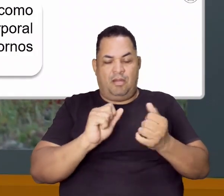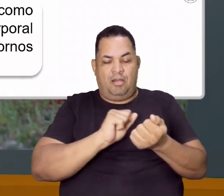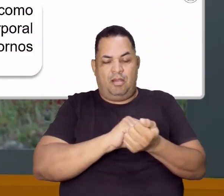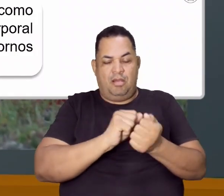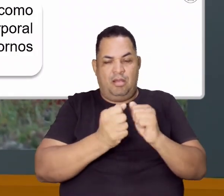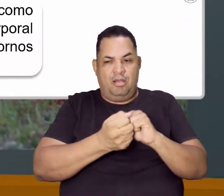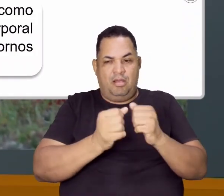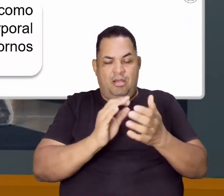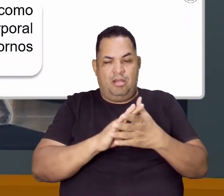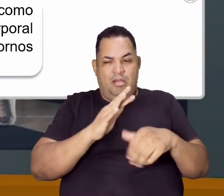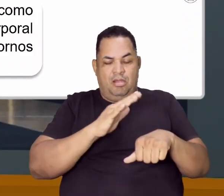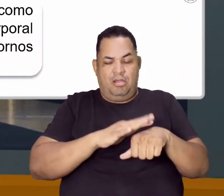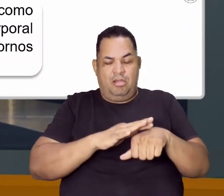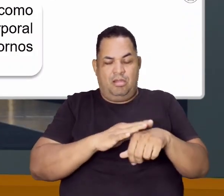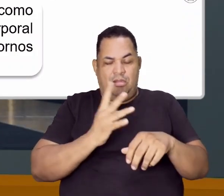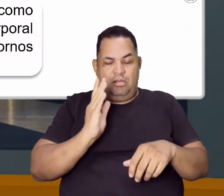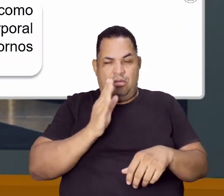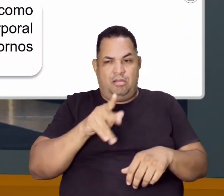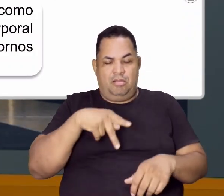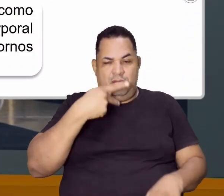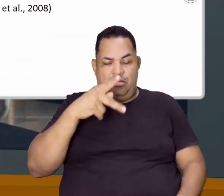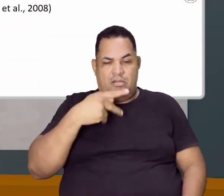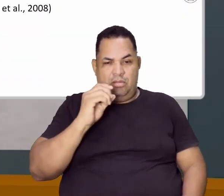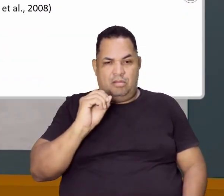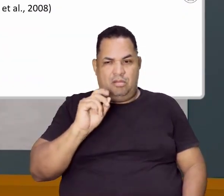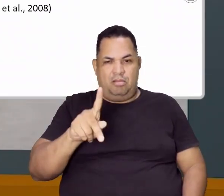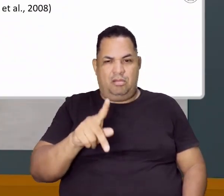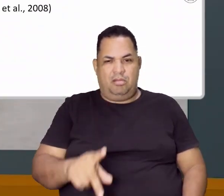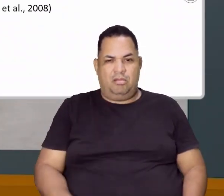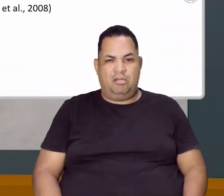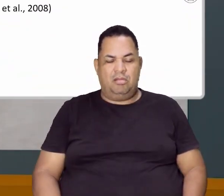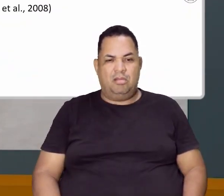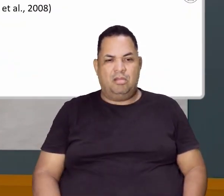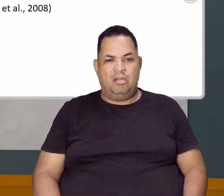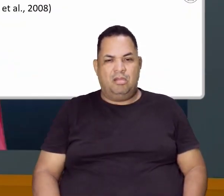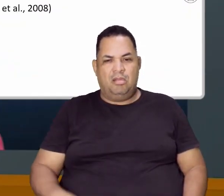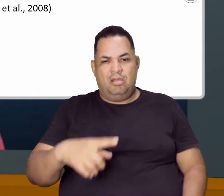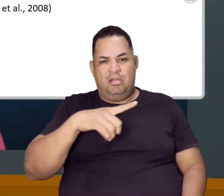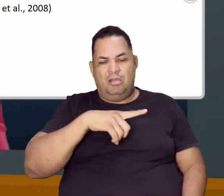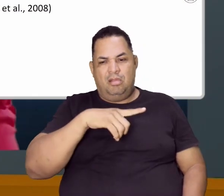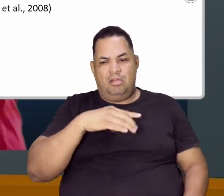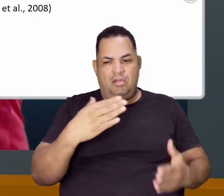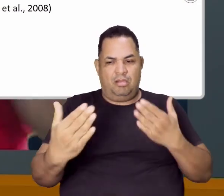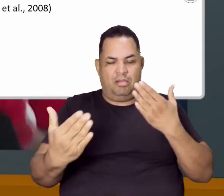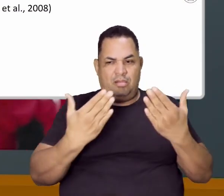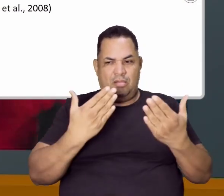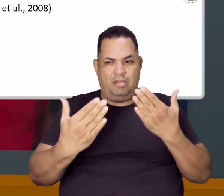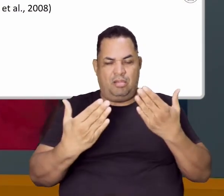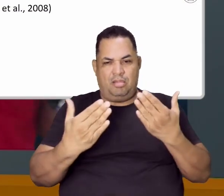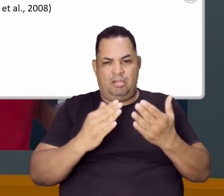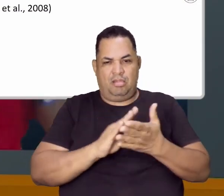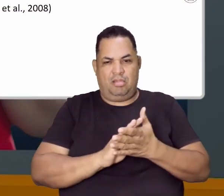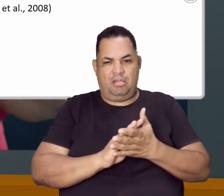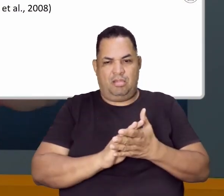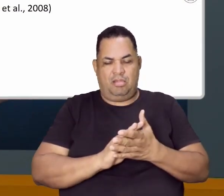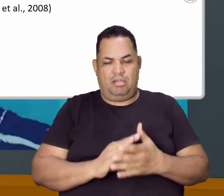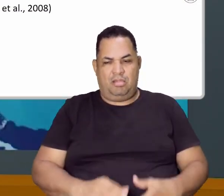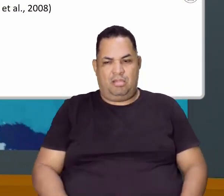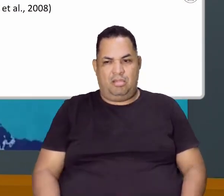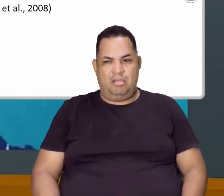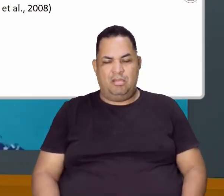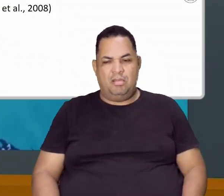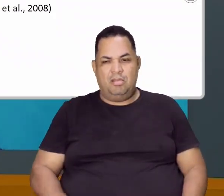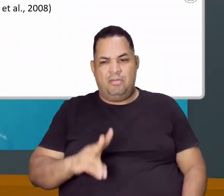desses transtornos que eu mencionei pra vocês, ok? Então a gente tem aí um comparativo, por exemplo, a conduta de um